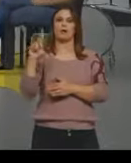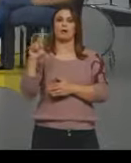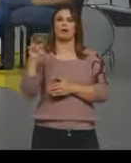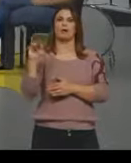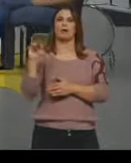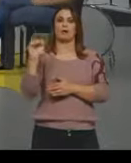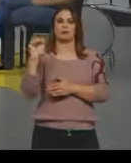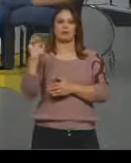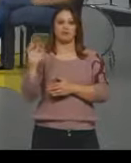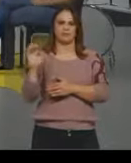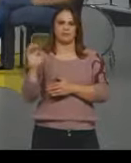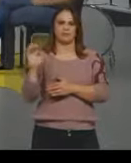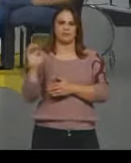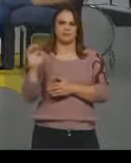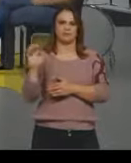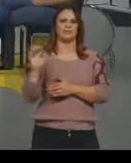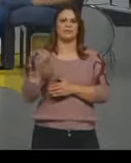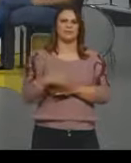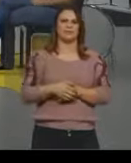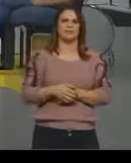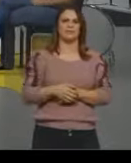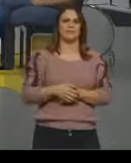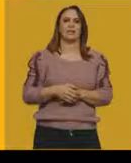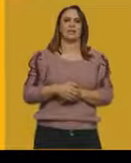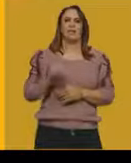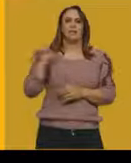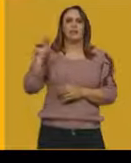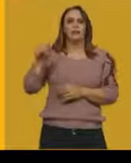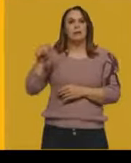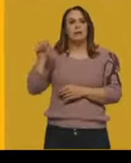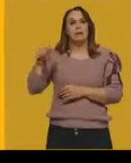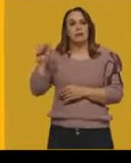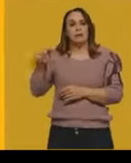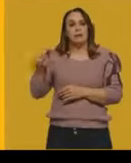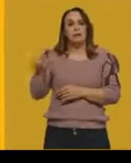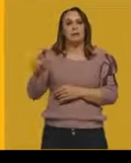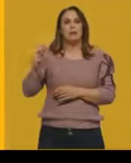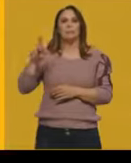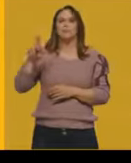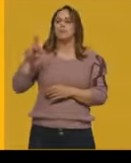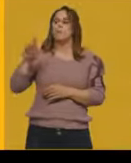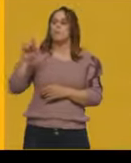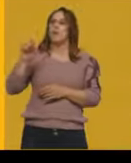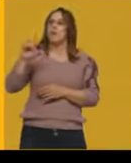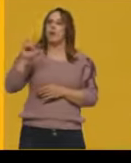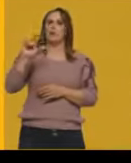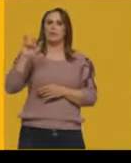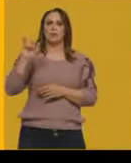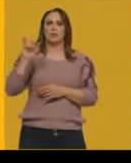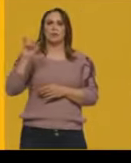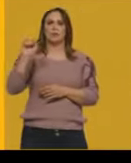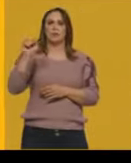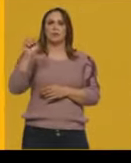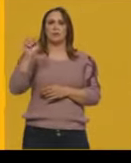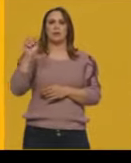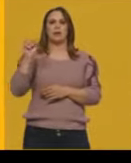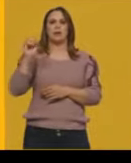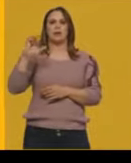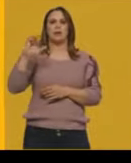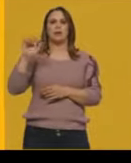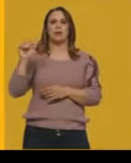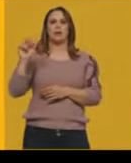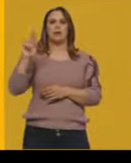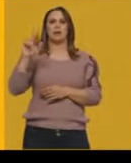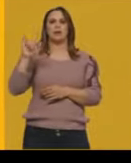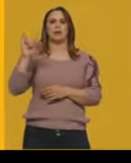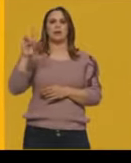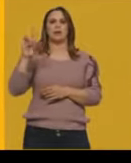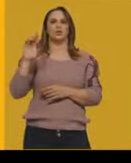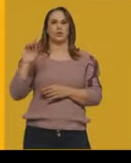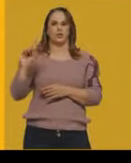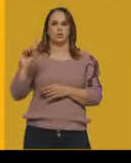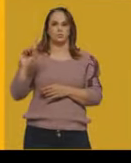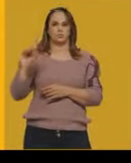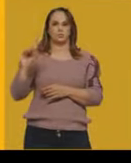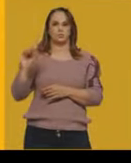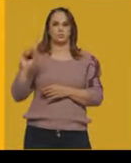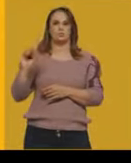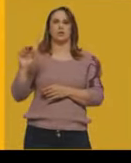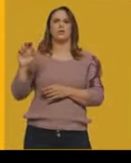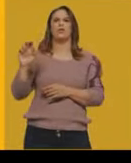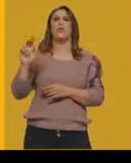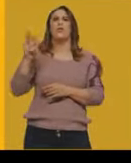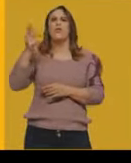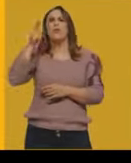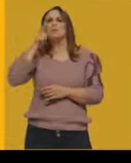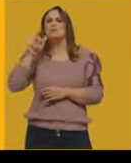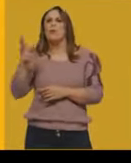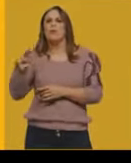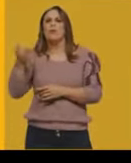então ele é um polissacarídeo extraído de algas marinhas, né, ele é um material gelatinoso, então o processo de produção dele é